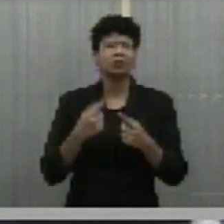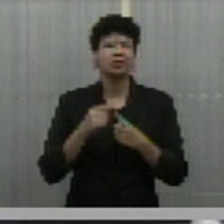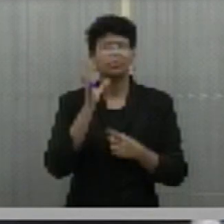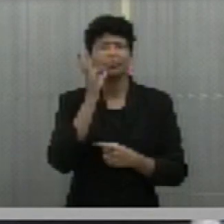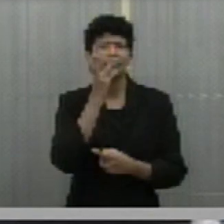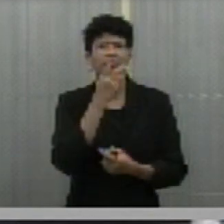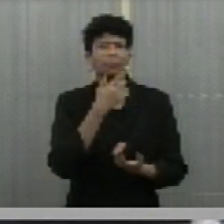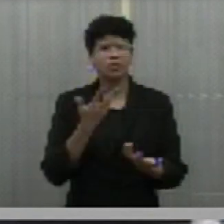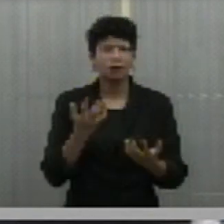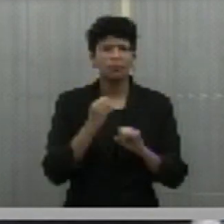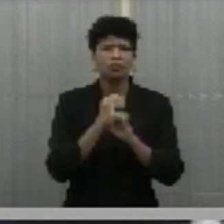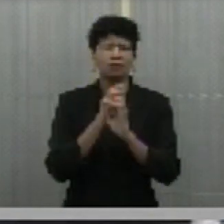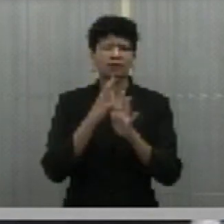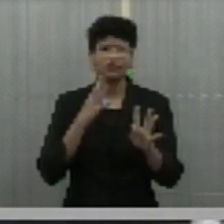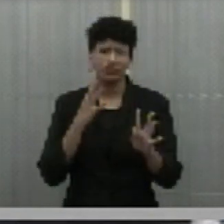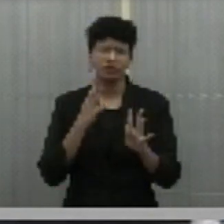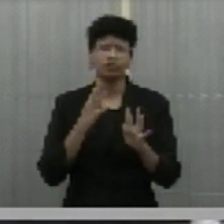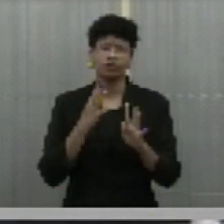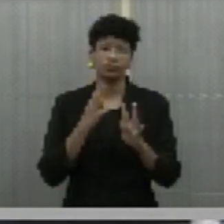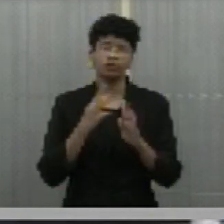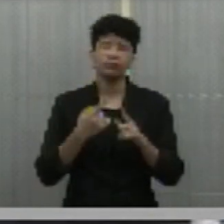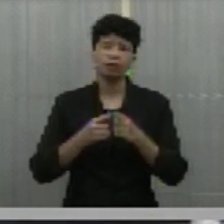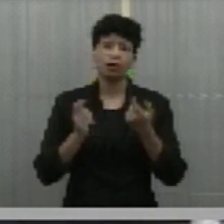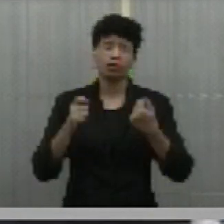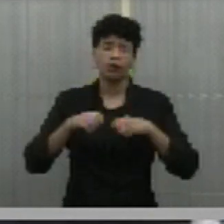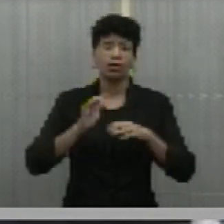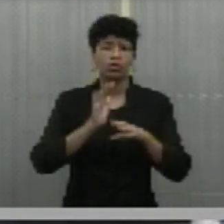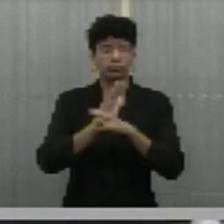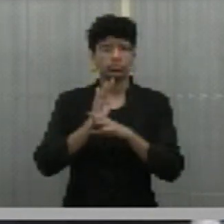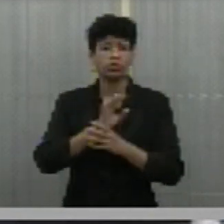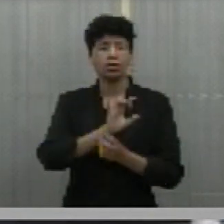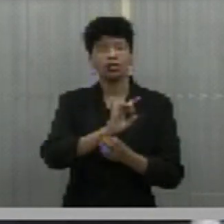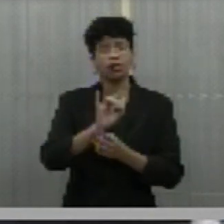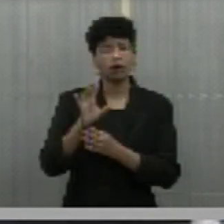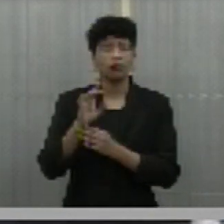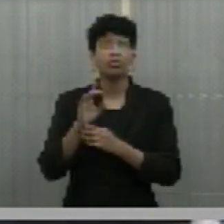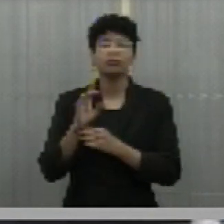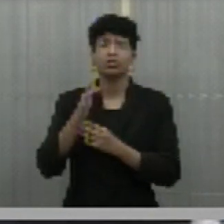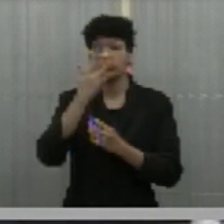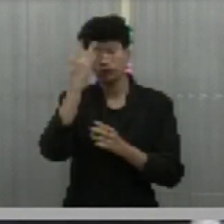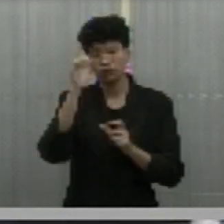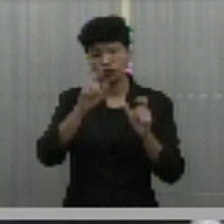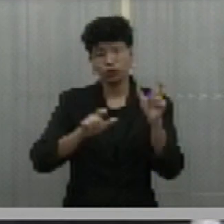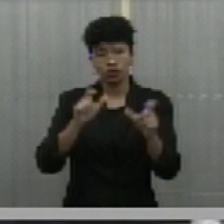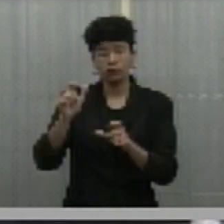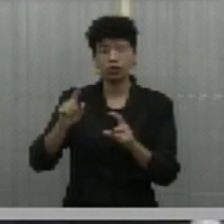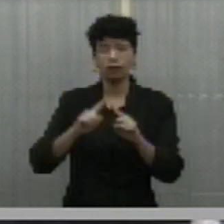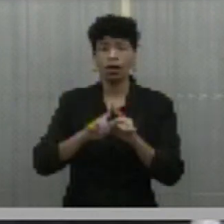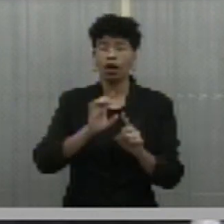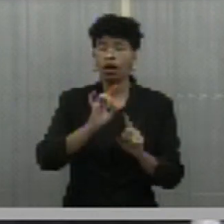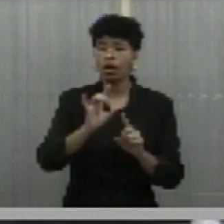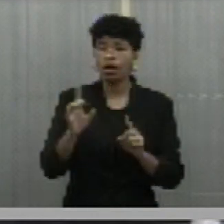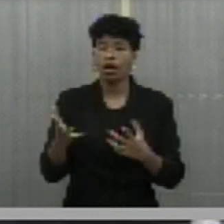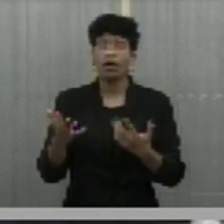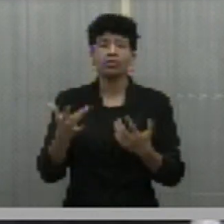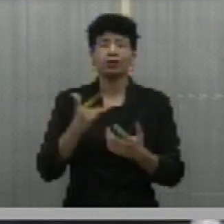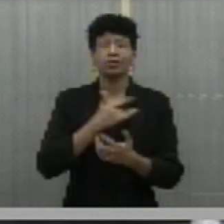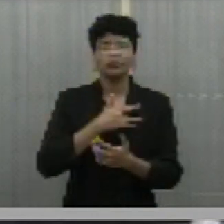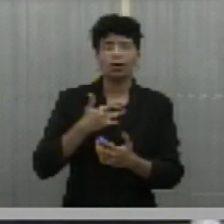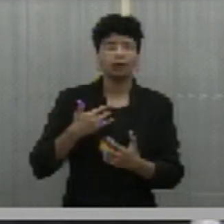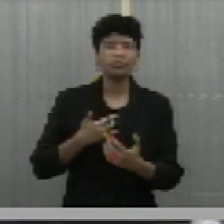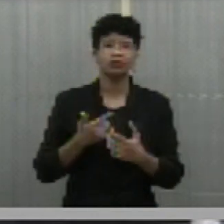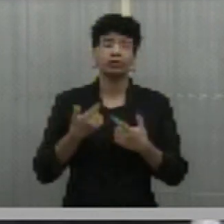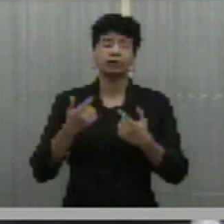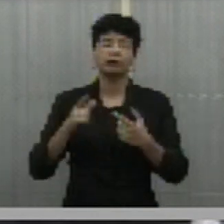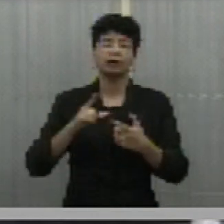imediata. Então, ela trata todo mundo como se fosse igual, sendo que cada situação de saúde tem a